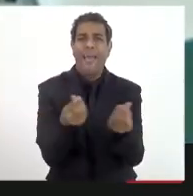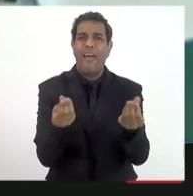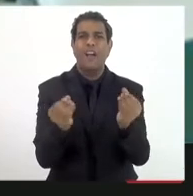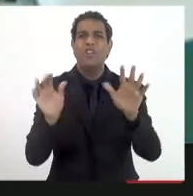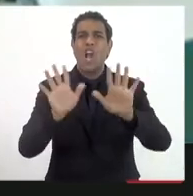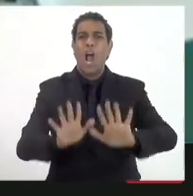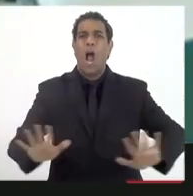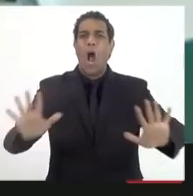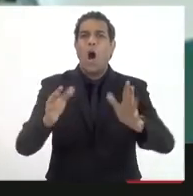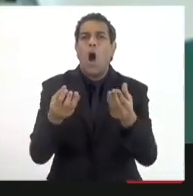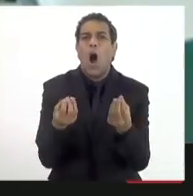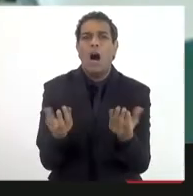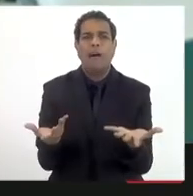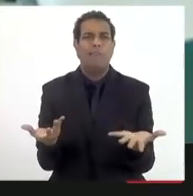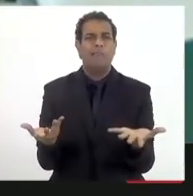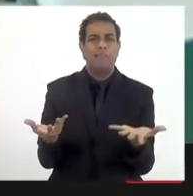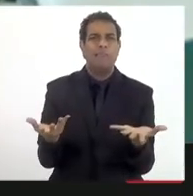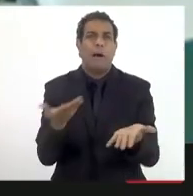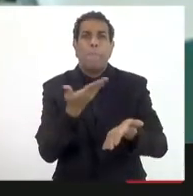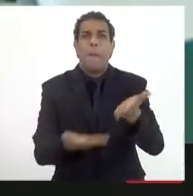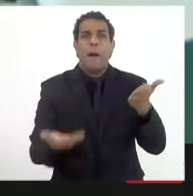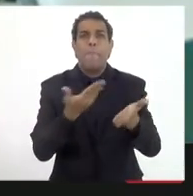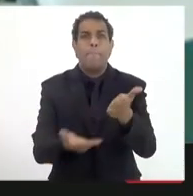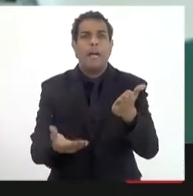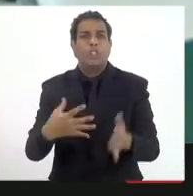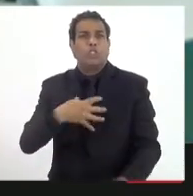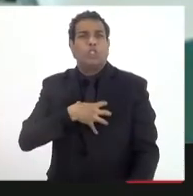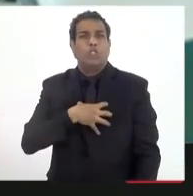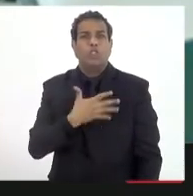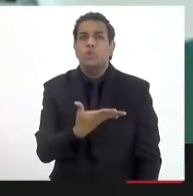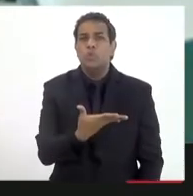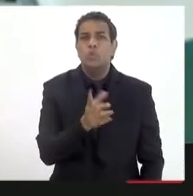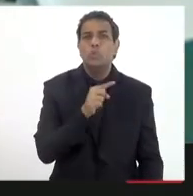generalidades. Aí ele perde a sua função.